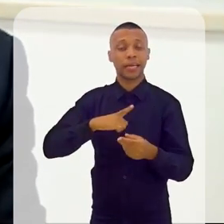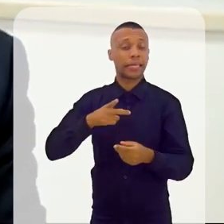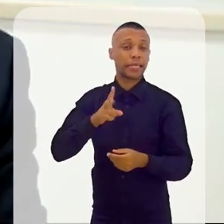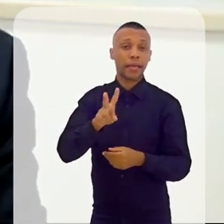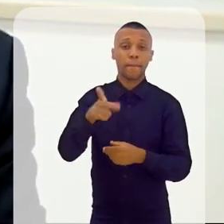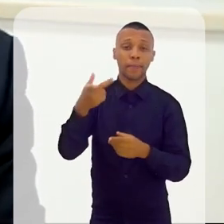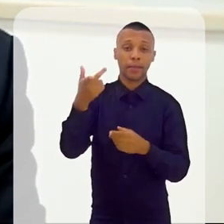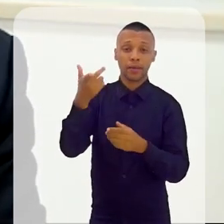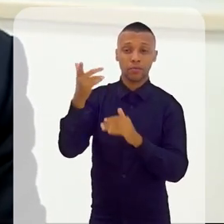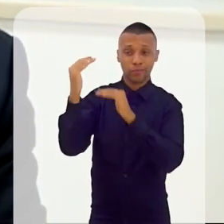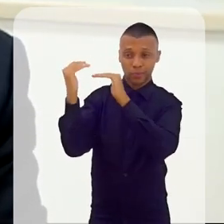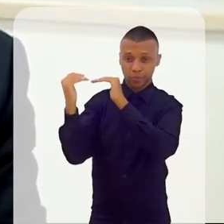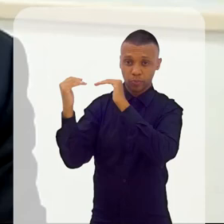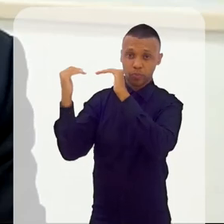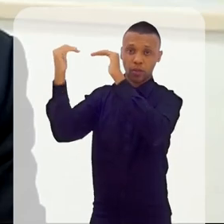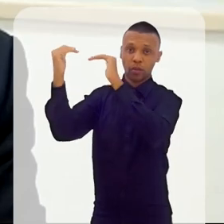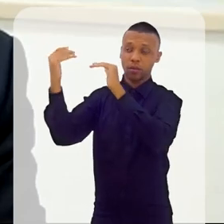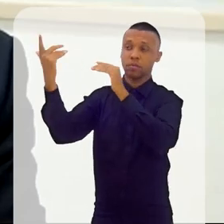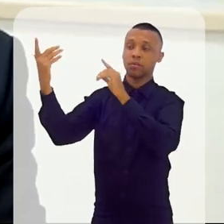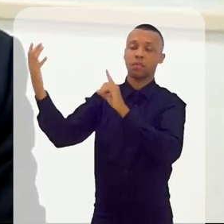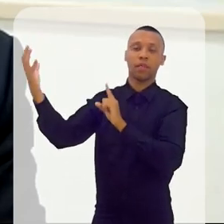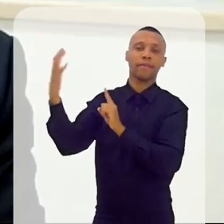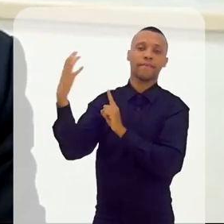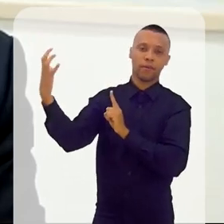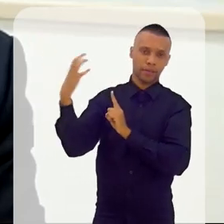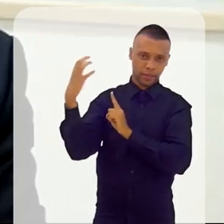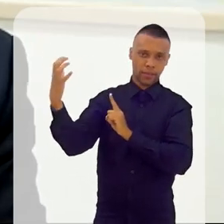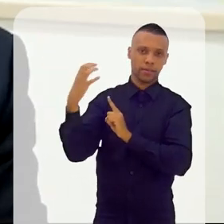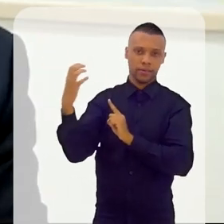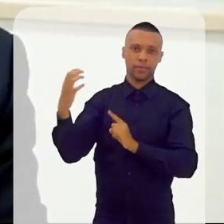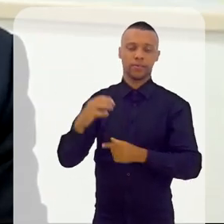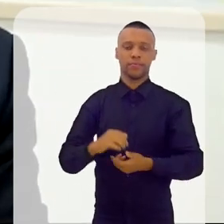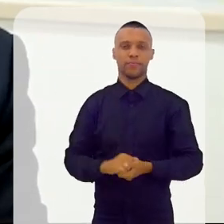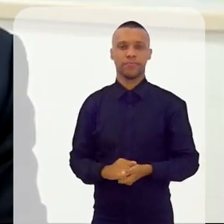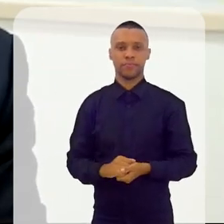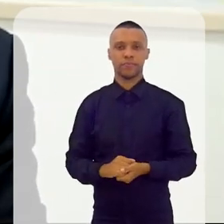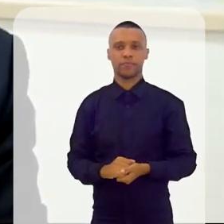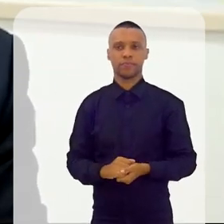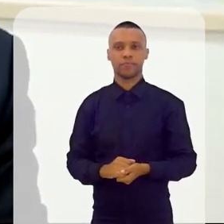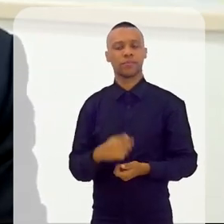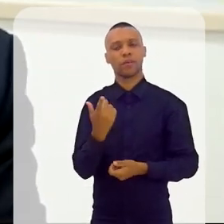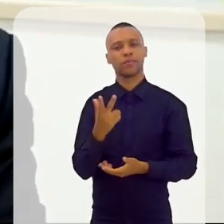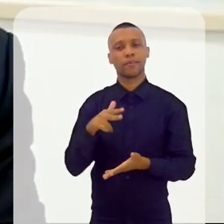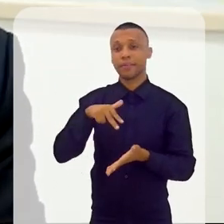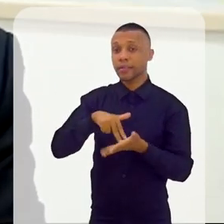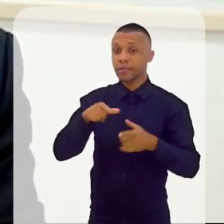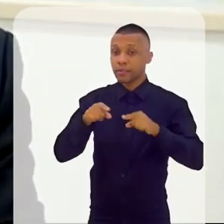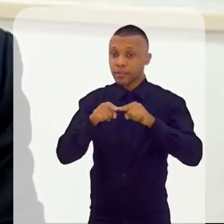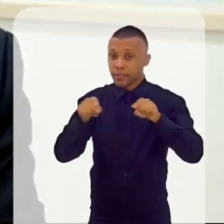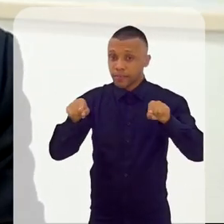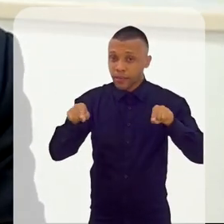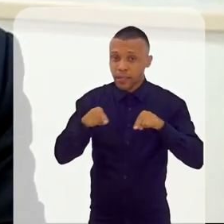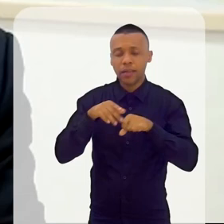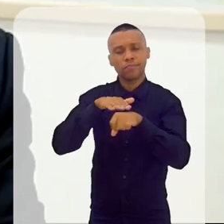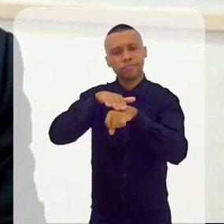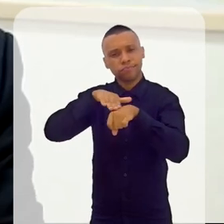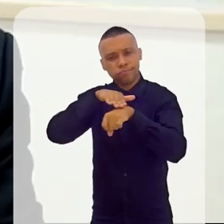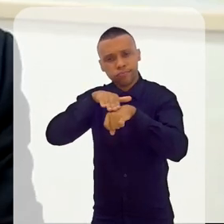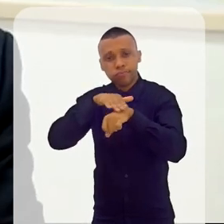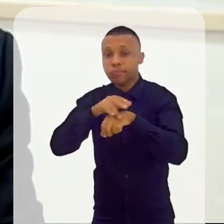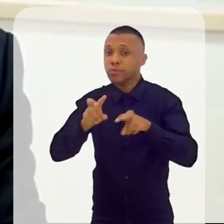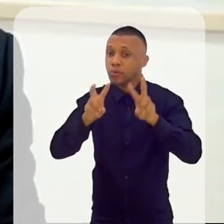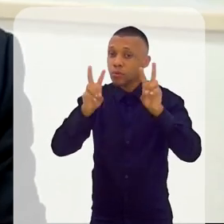superior, um divino que interfere no processo. E eu estava na minha sala conversando, nisso,